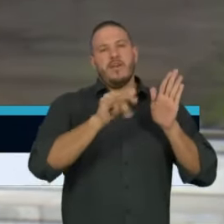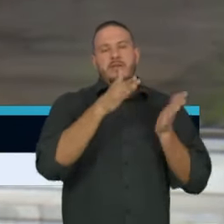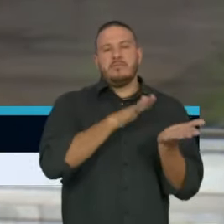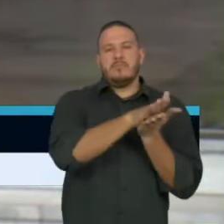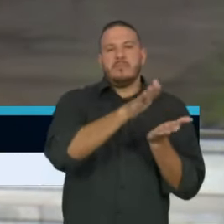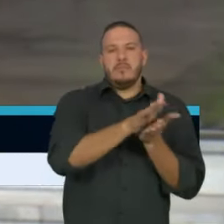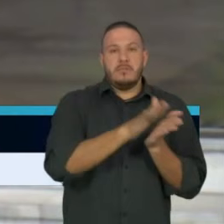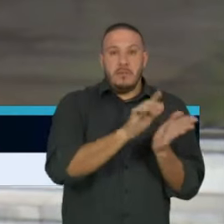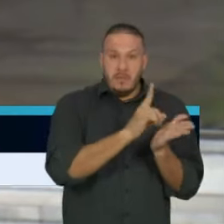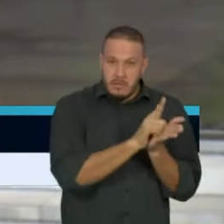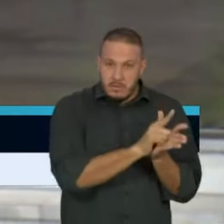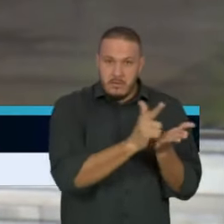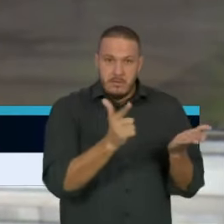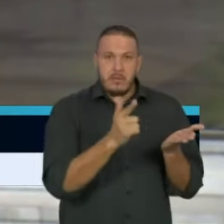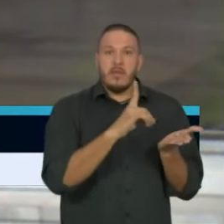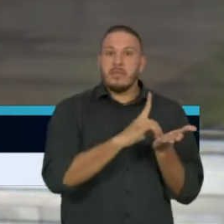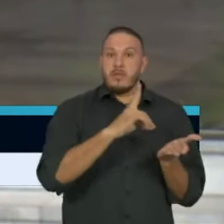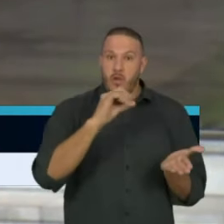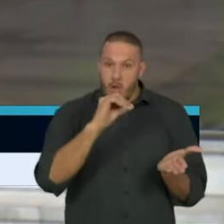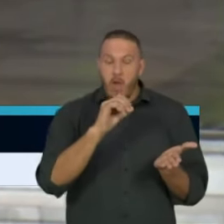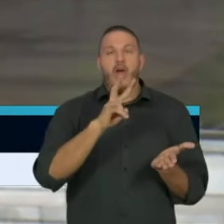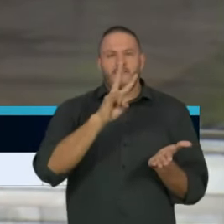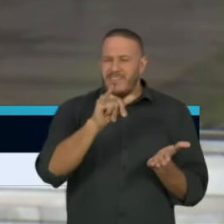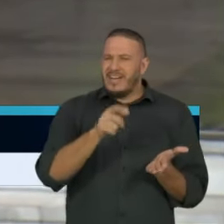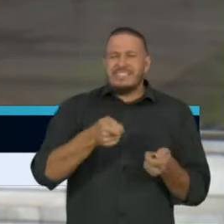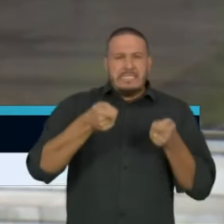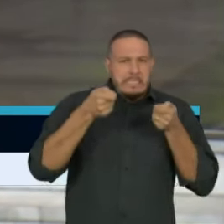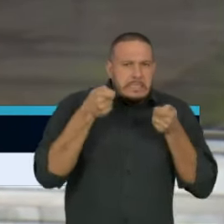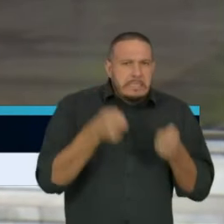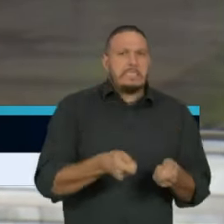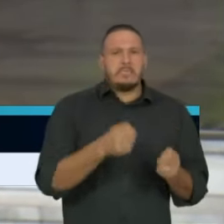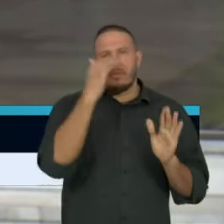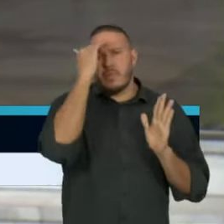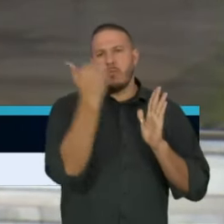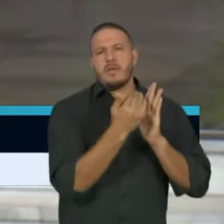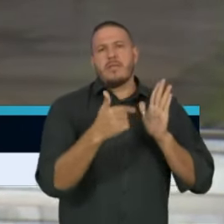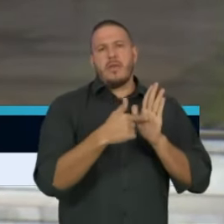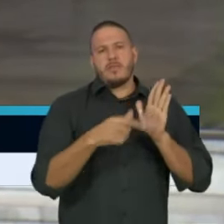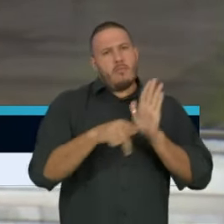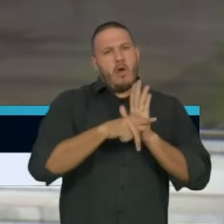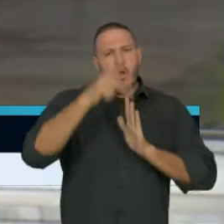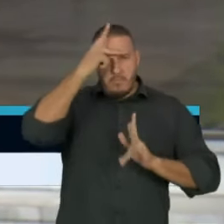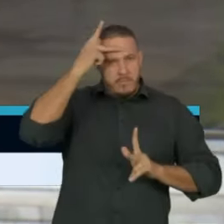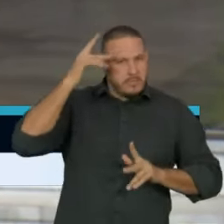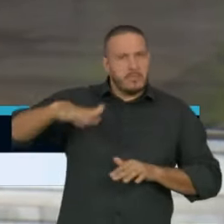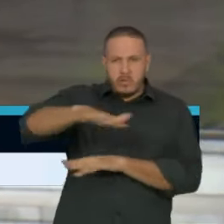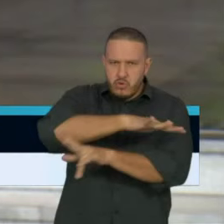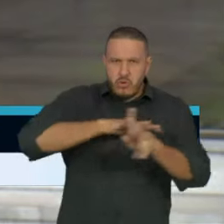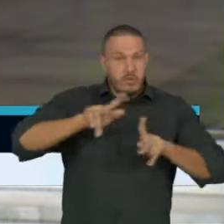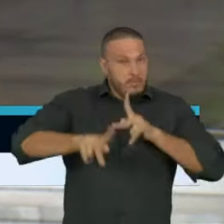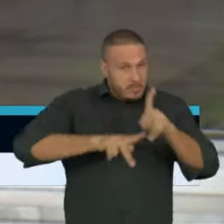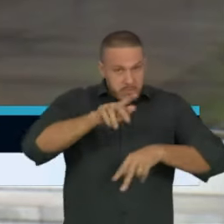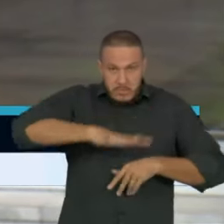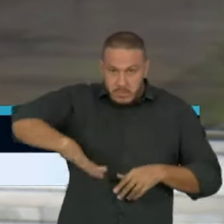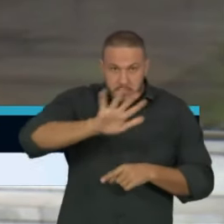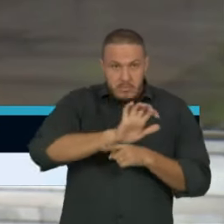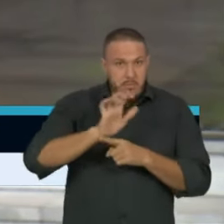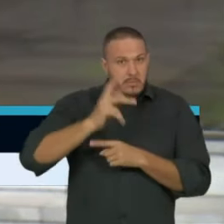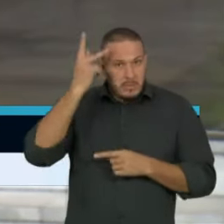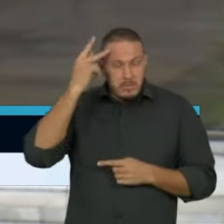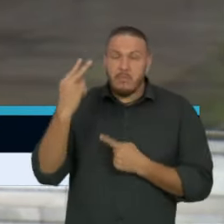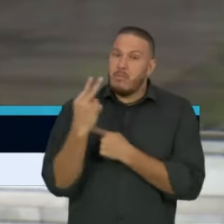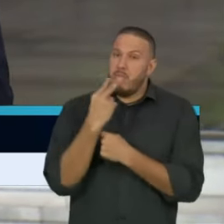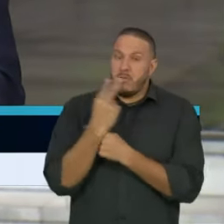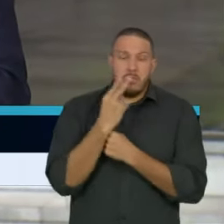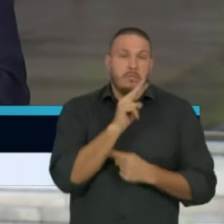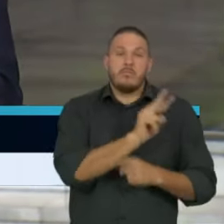no Diário Oficial de amanhã e deverá ser rigorosamente seguida pela população do Estado de São Paulo na defesa das suas vidas,